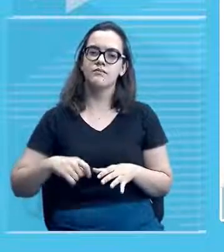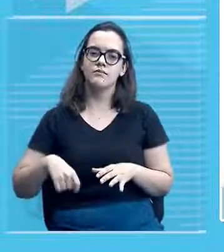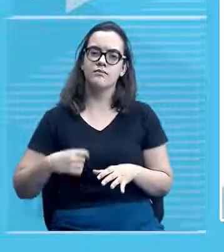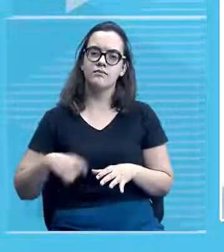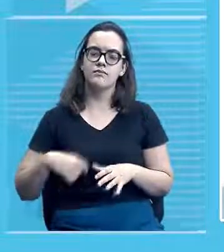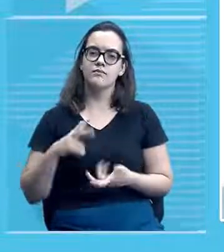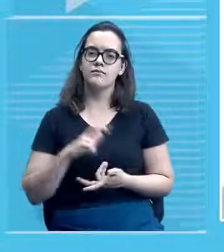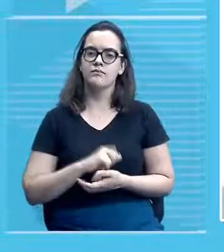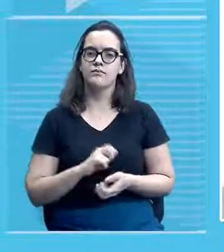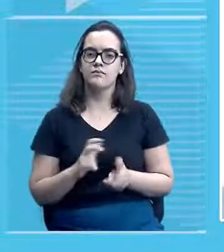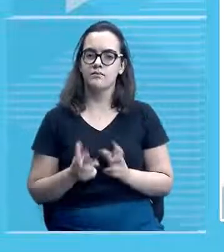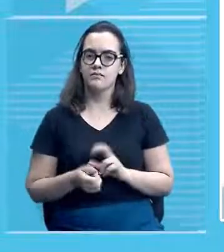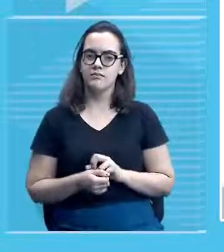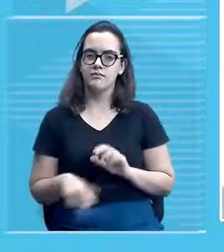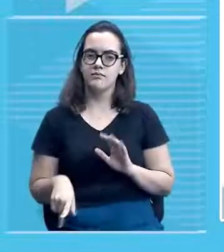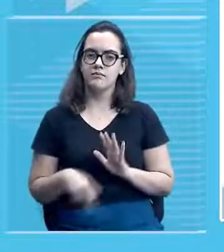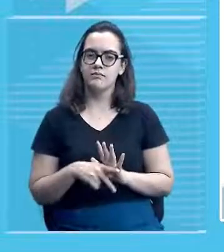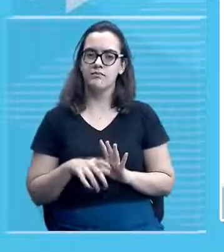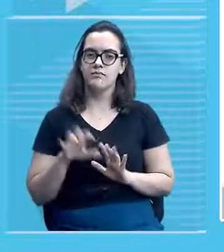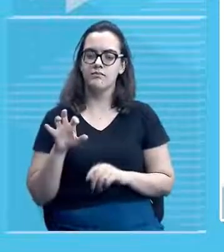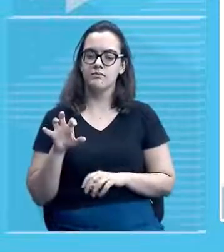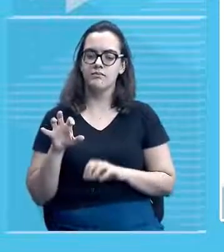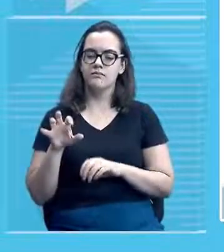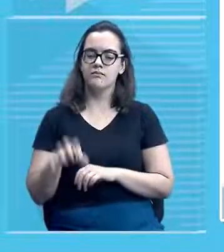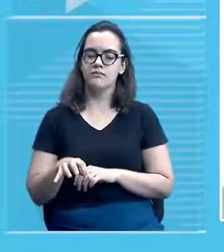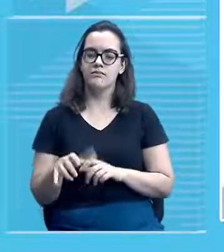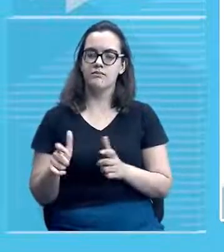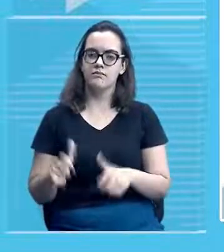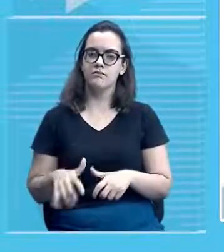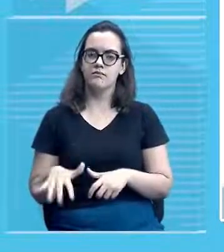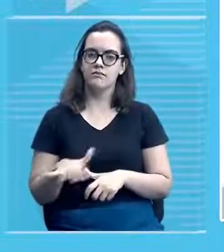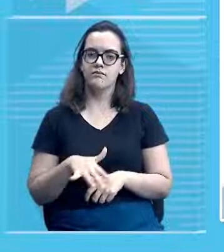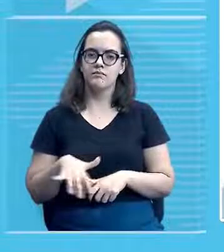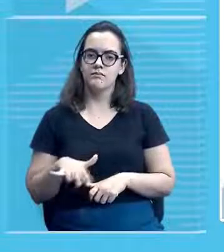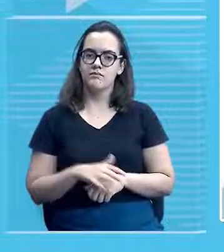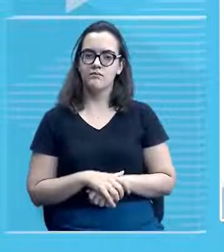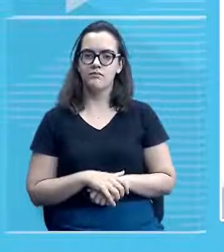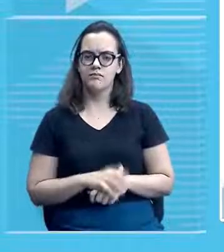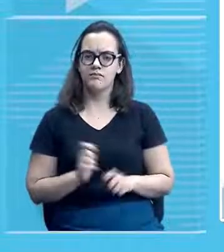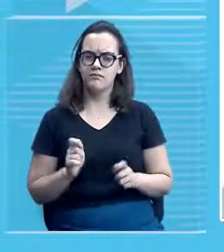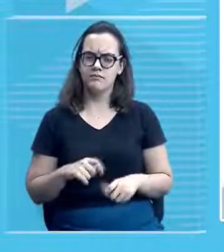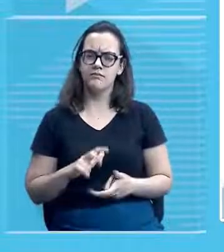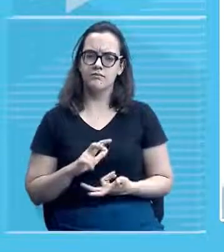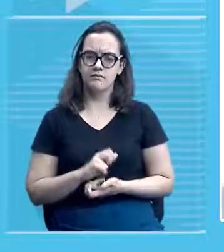artesanatos regionais artesanato você toca